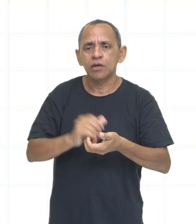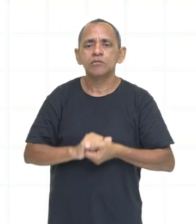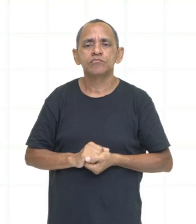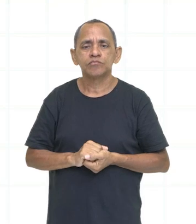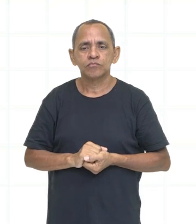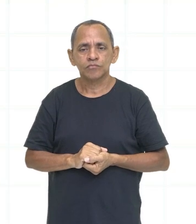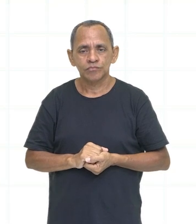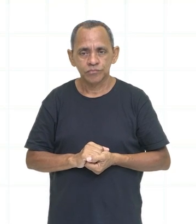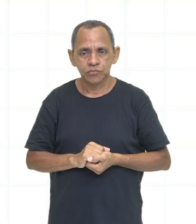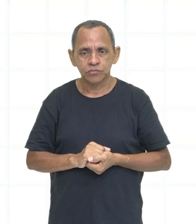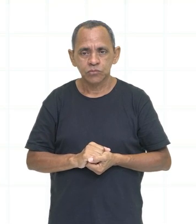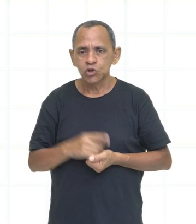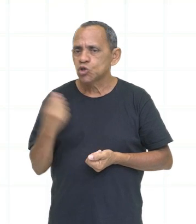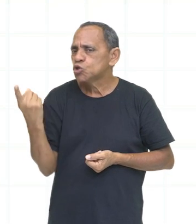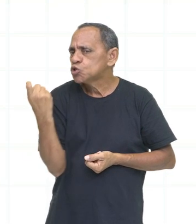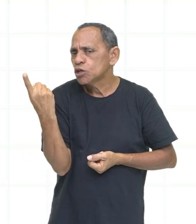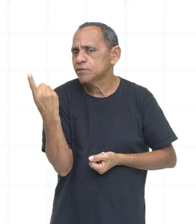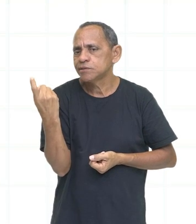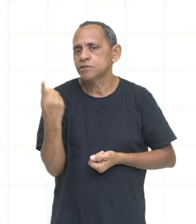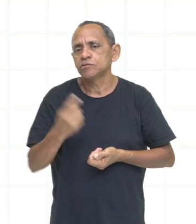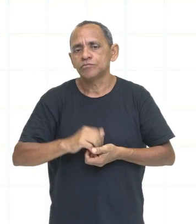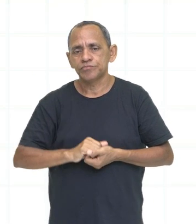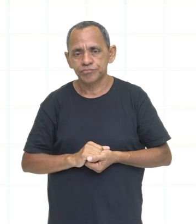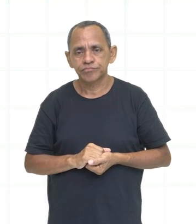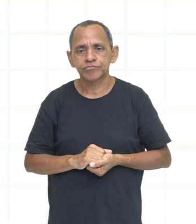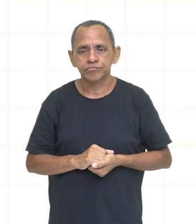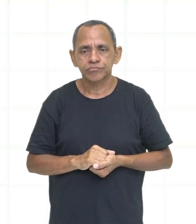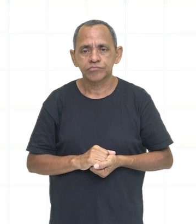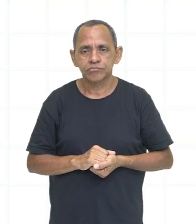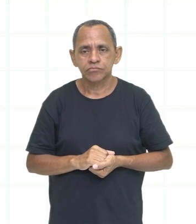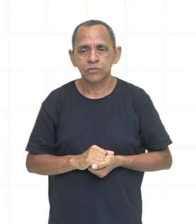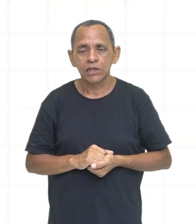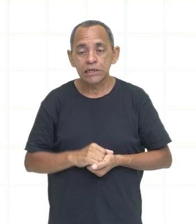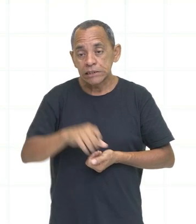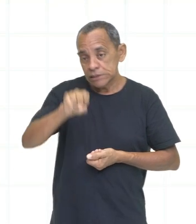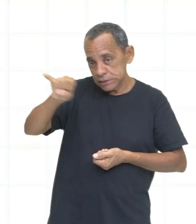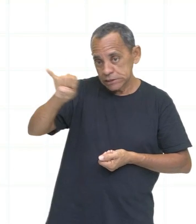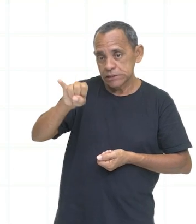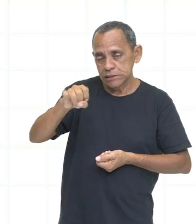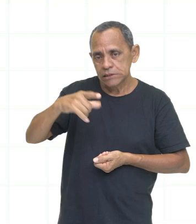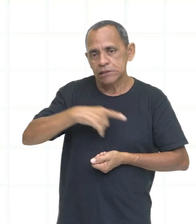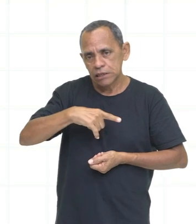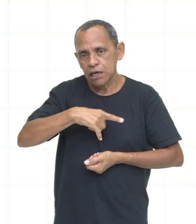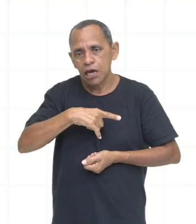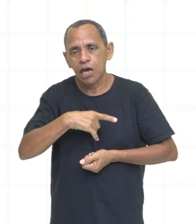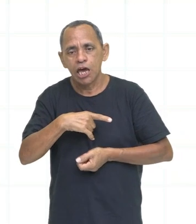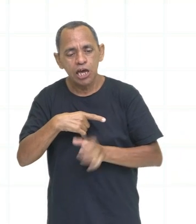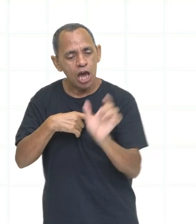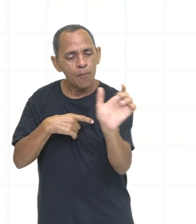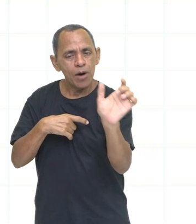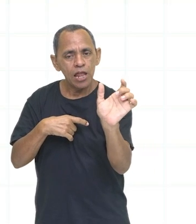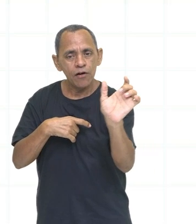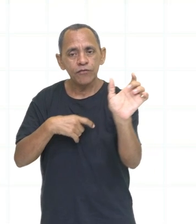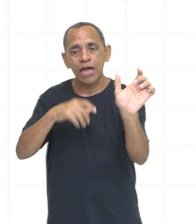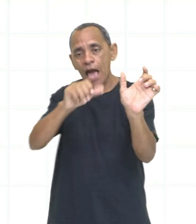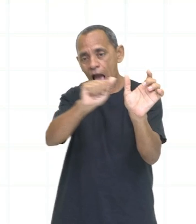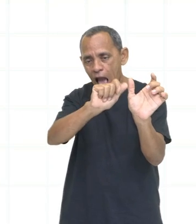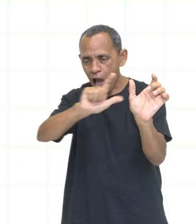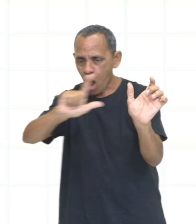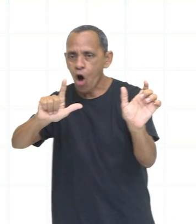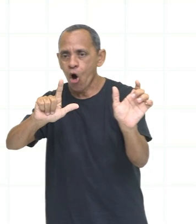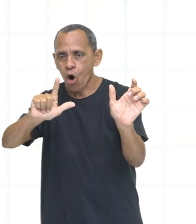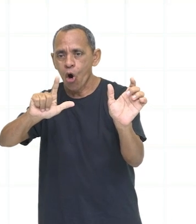Então, a preposição by tem um significado isolado, mas junto desse... Dentro desse contexto onde ela forma uma